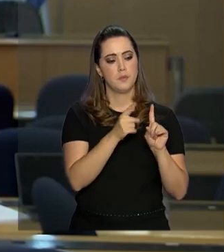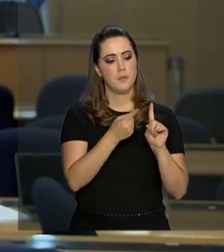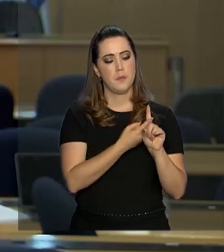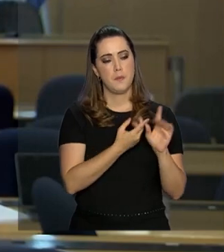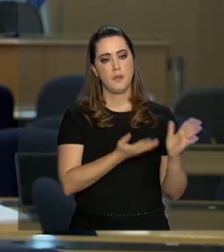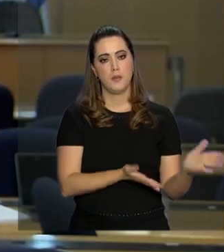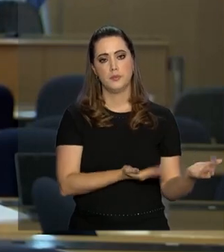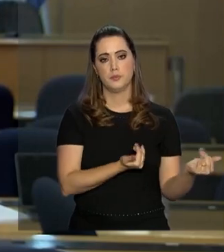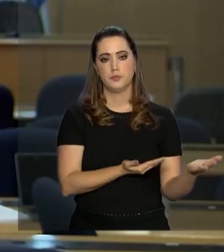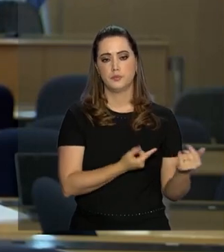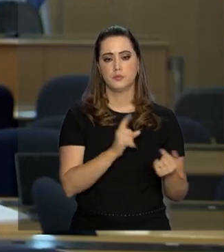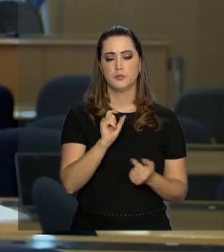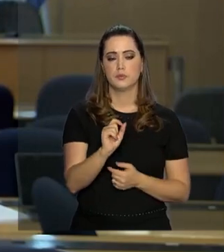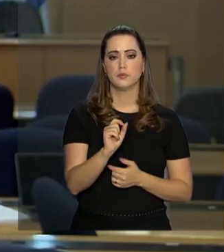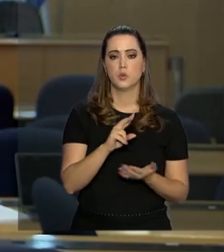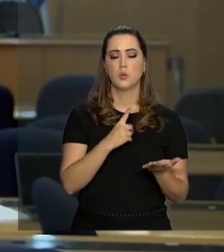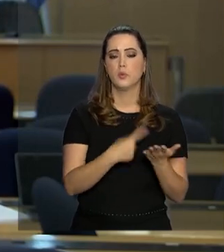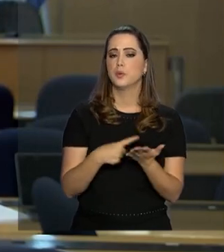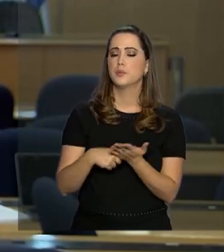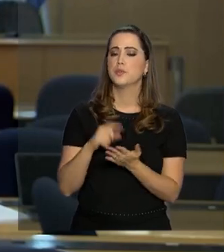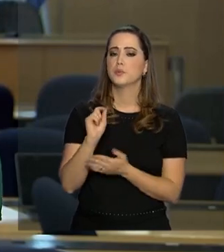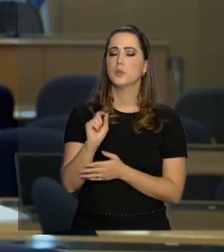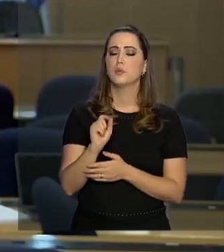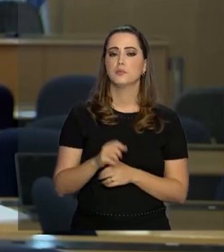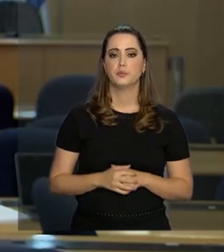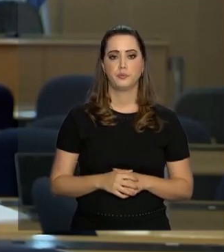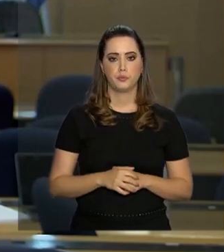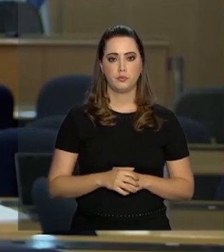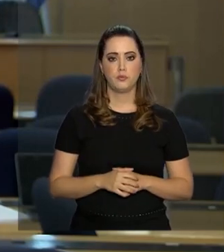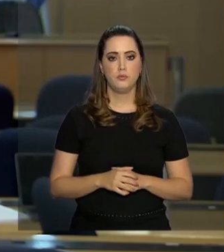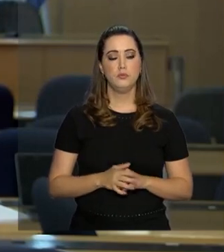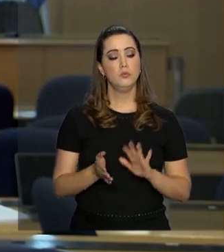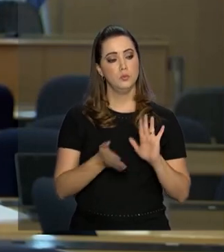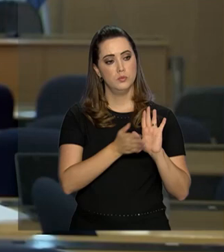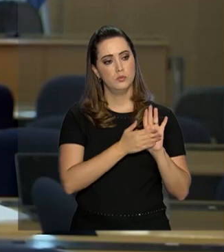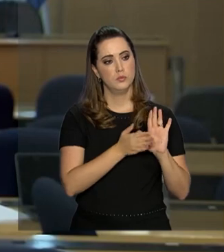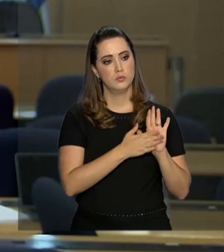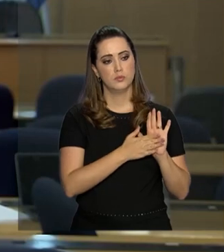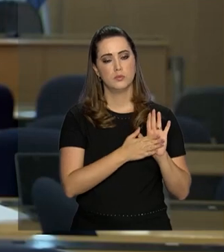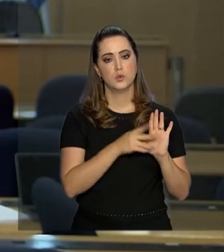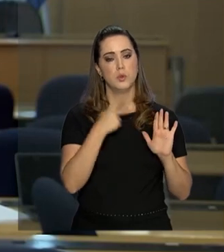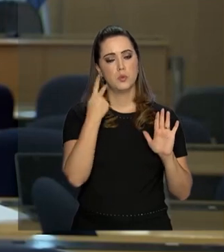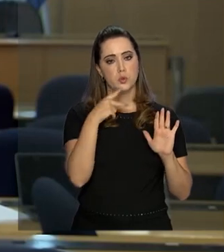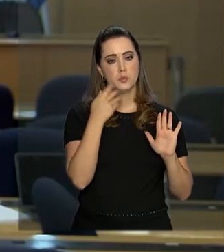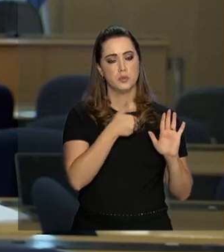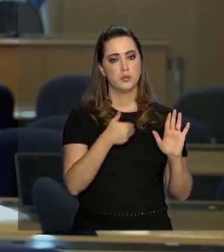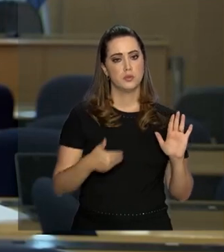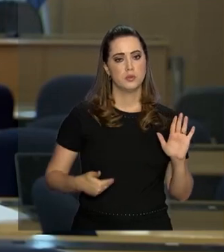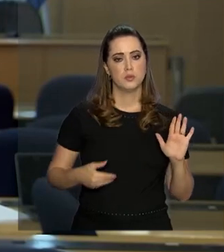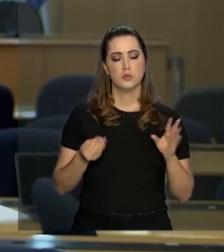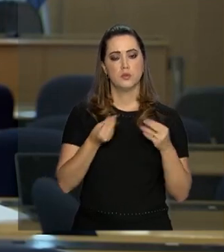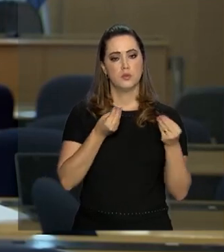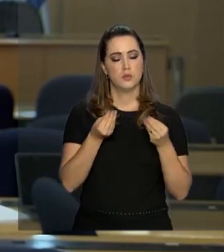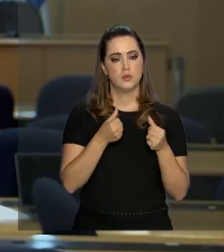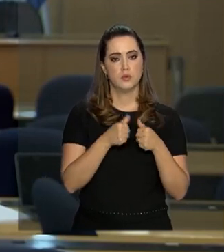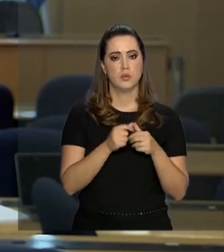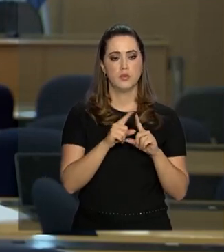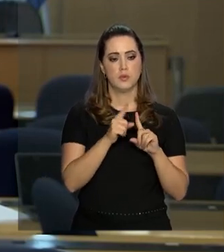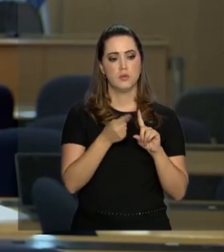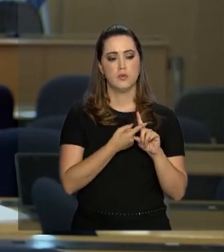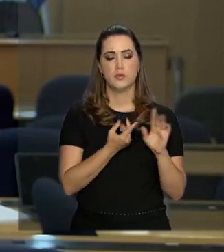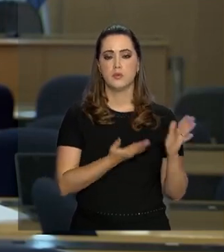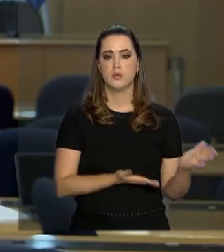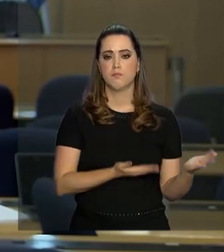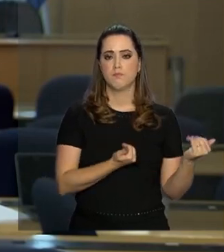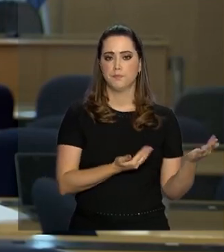adolescência. Então, que esse acordo prevê? Prevê aí a proposição de políticas públicas sobre esse tema, gravidez na